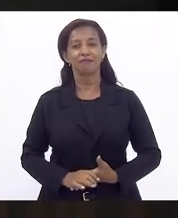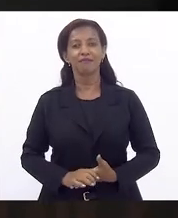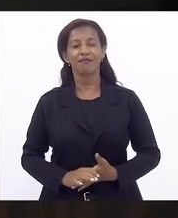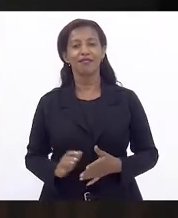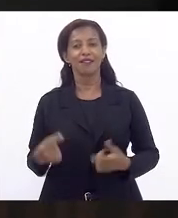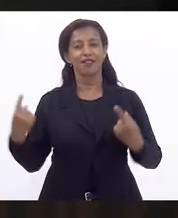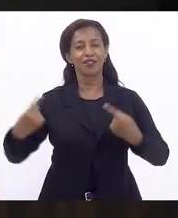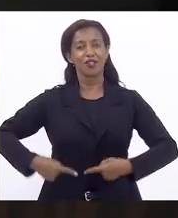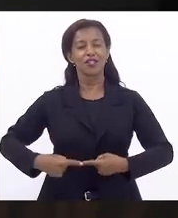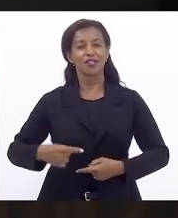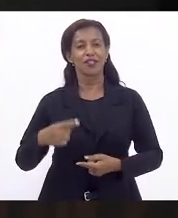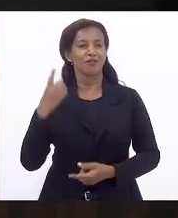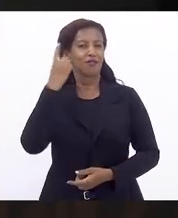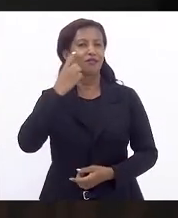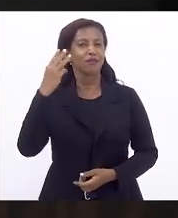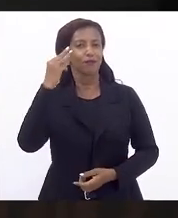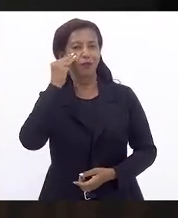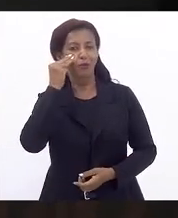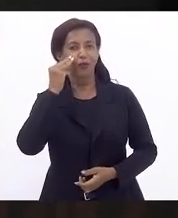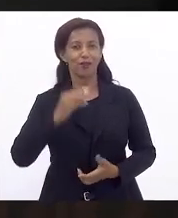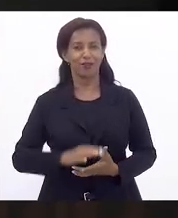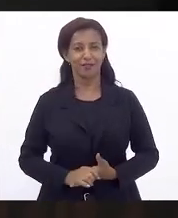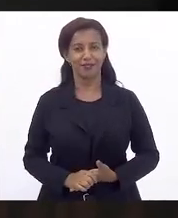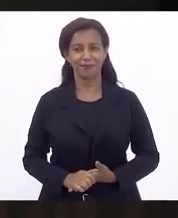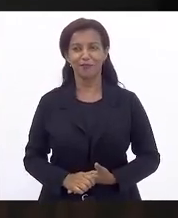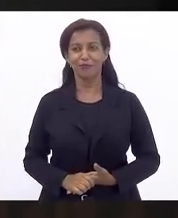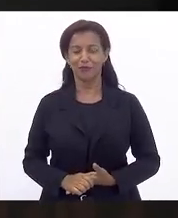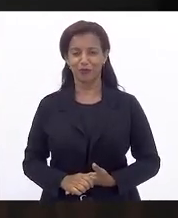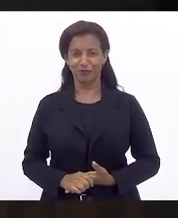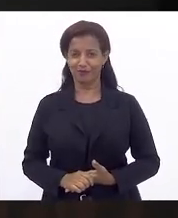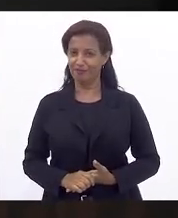vestido para a representação do Funk no baile.